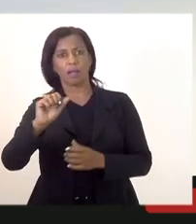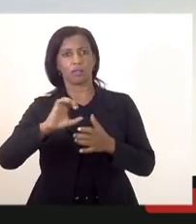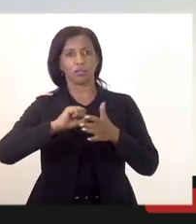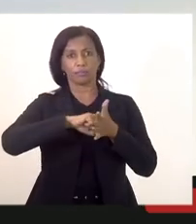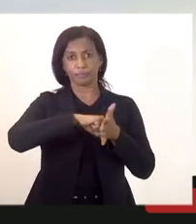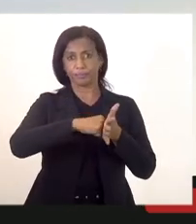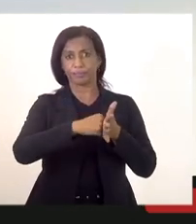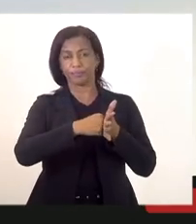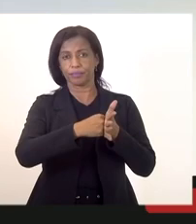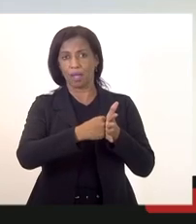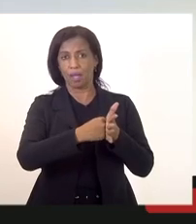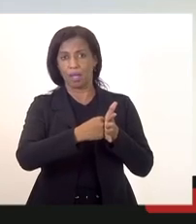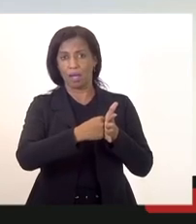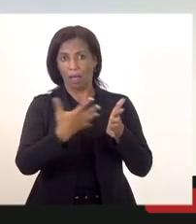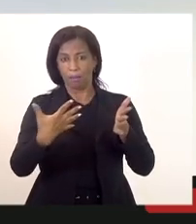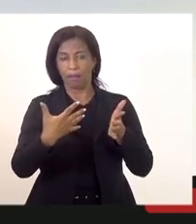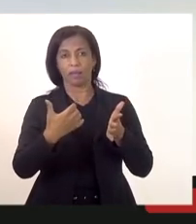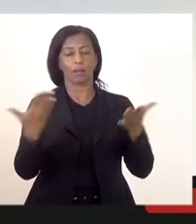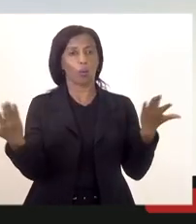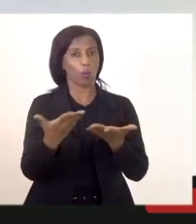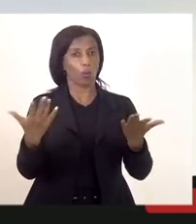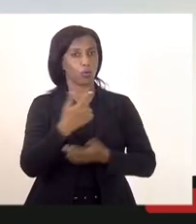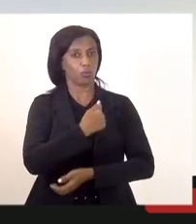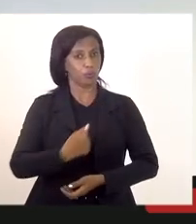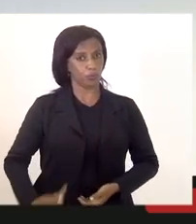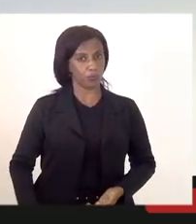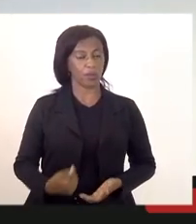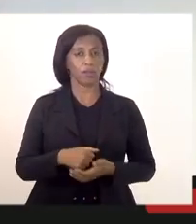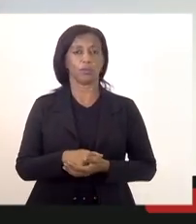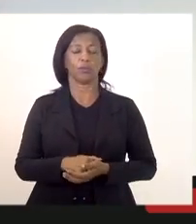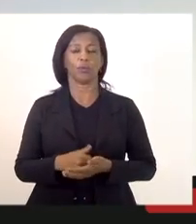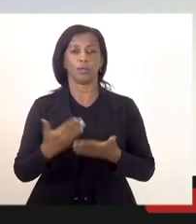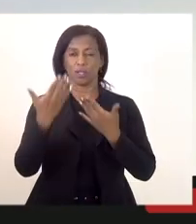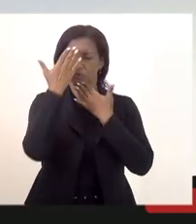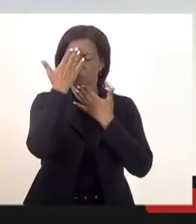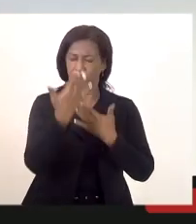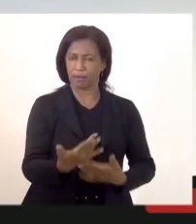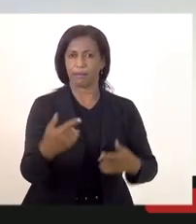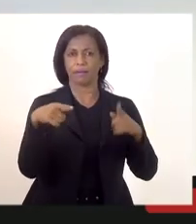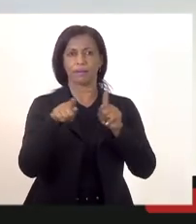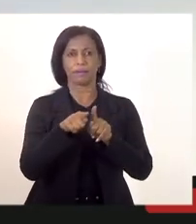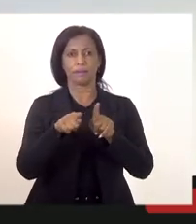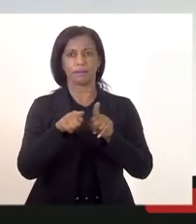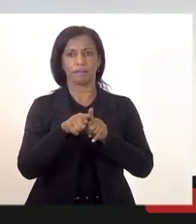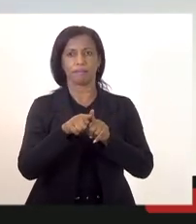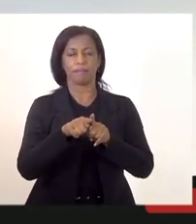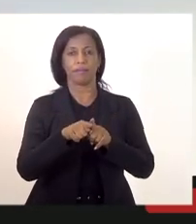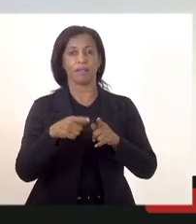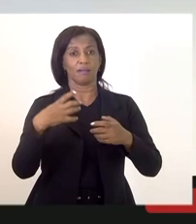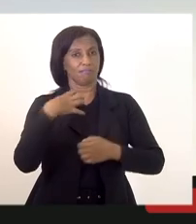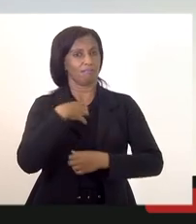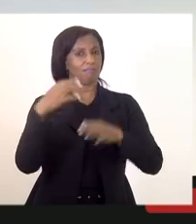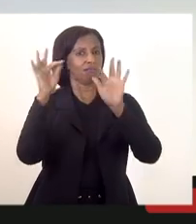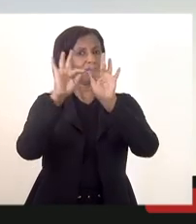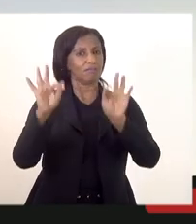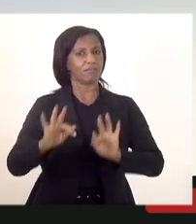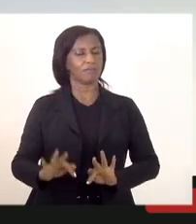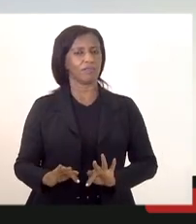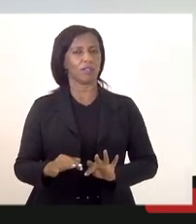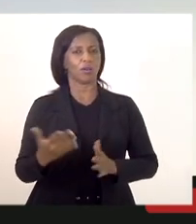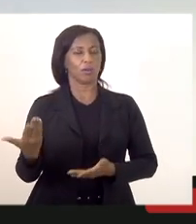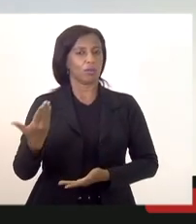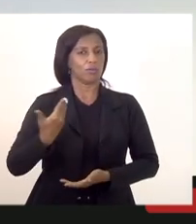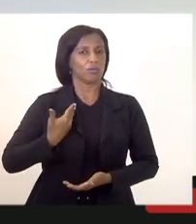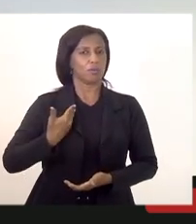pelo excelentíssimo governador que a gente agradece inclusive até ficamos muito felizes com nossos